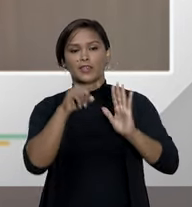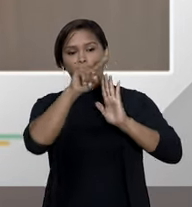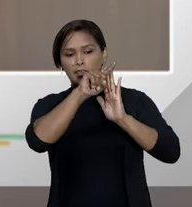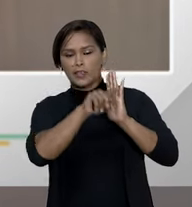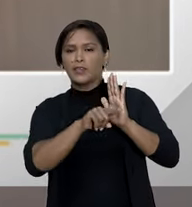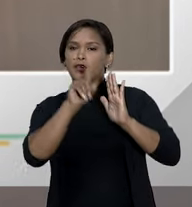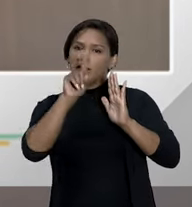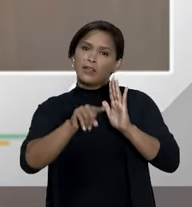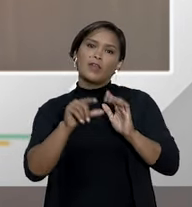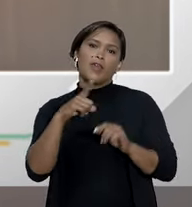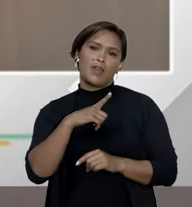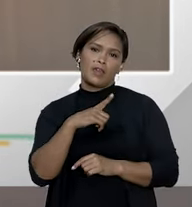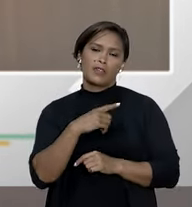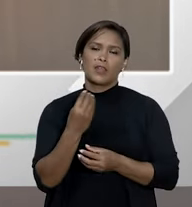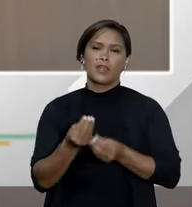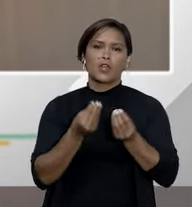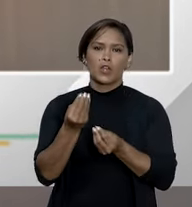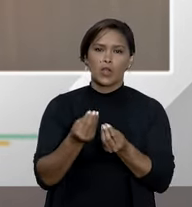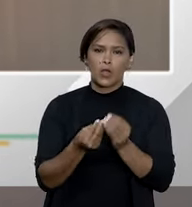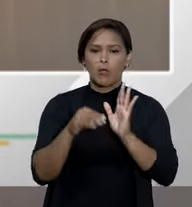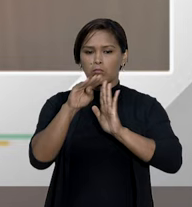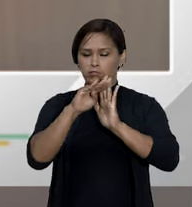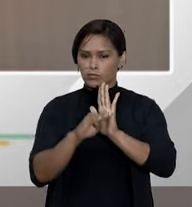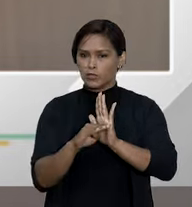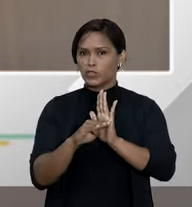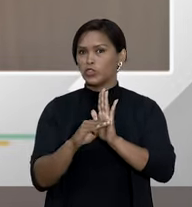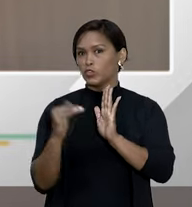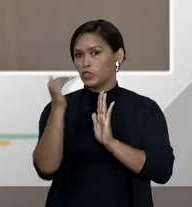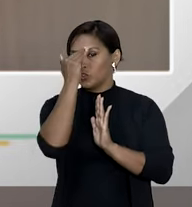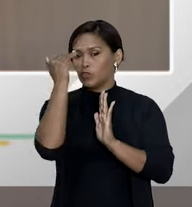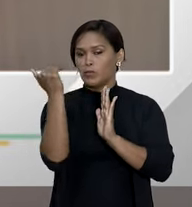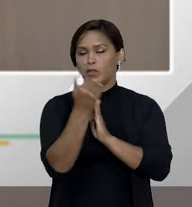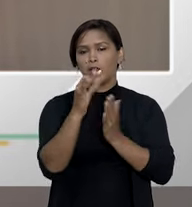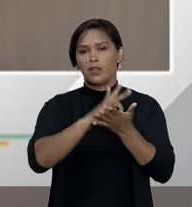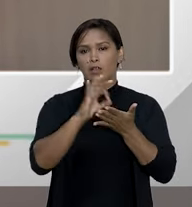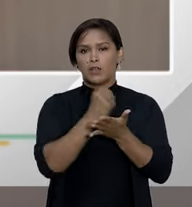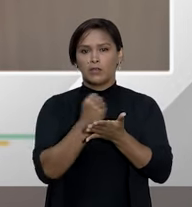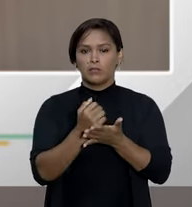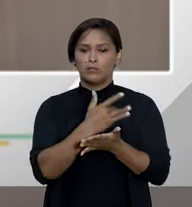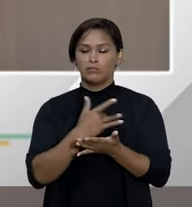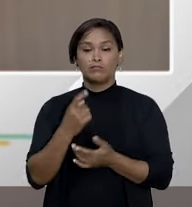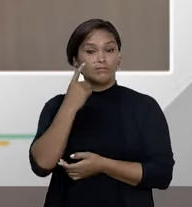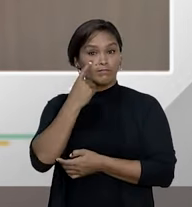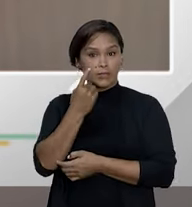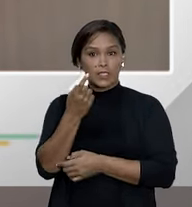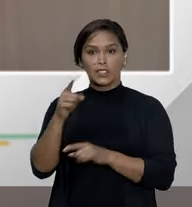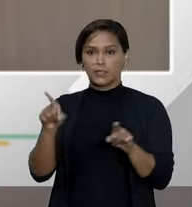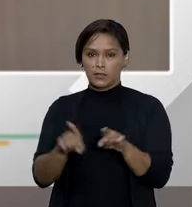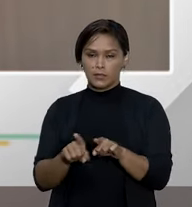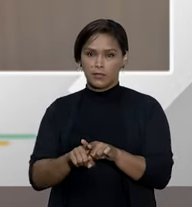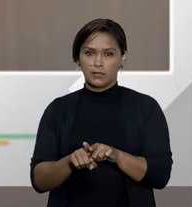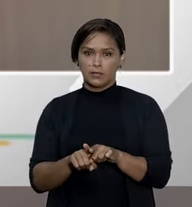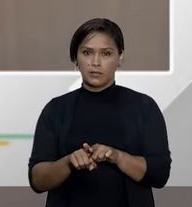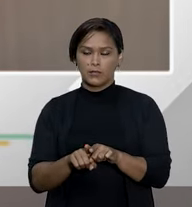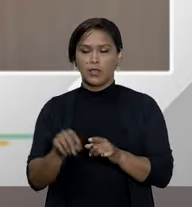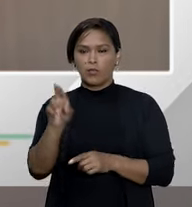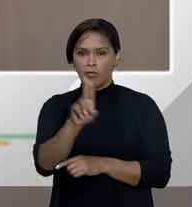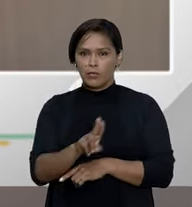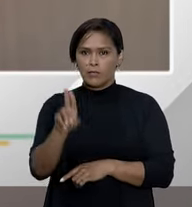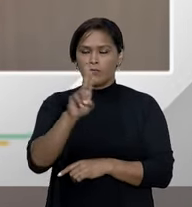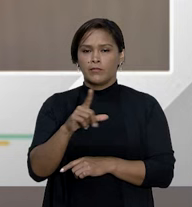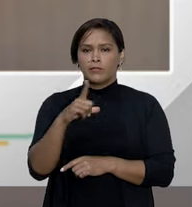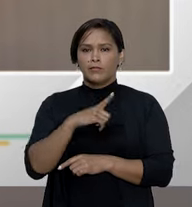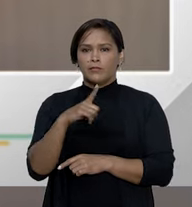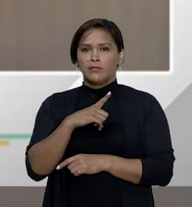como de fornecimento obrigatório então é interessante que o usuário tenha